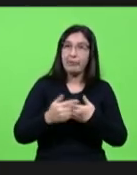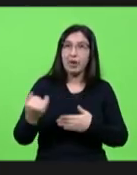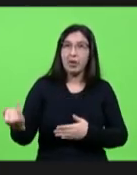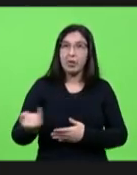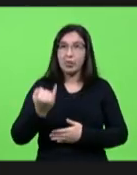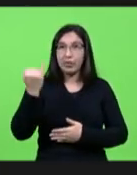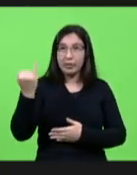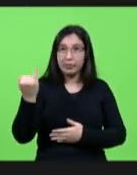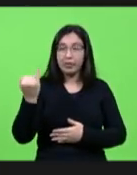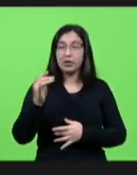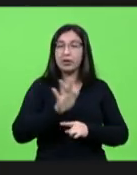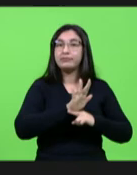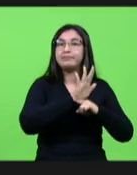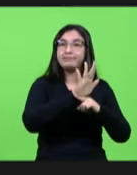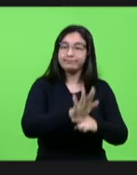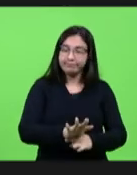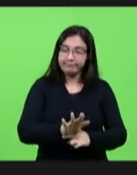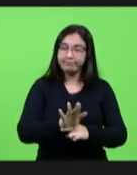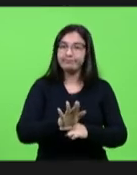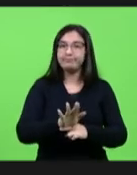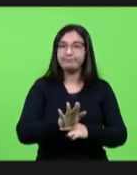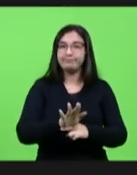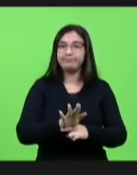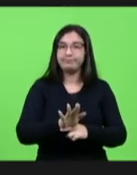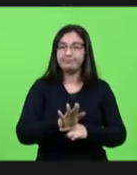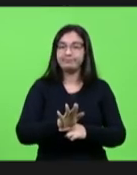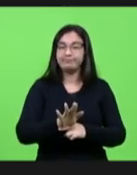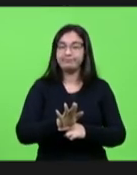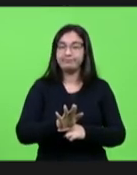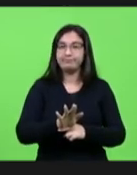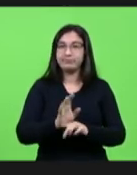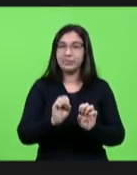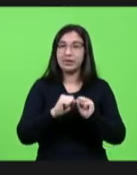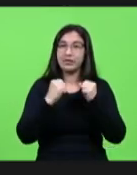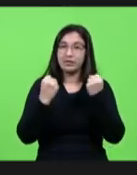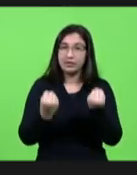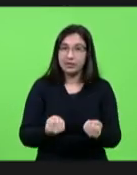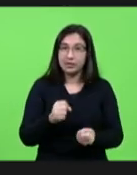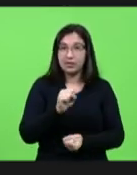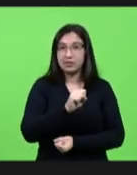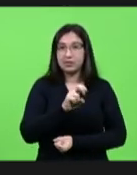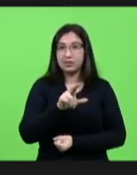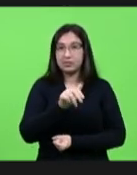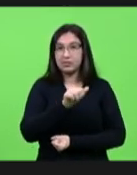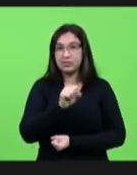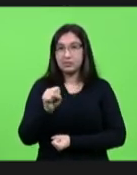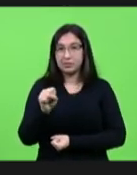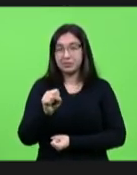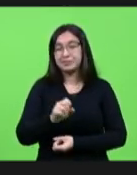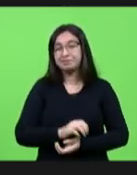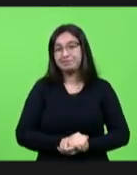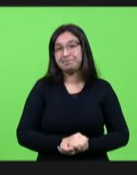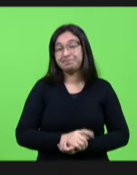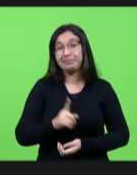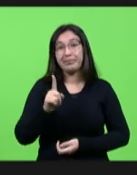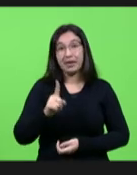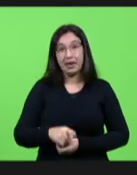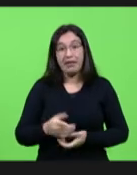vem executando esse papel na defesa dos tuas então é momento